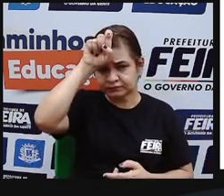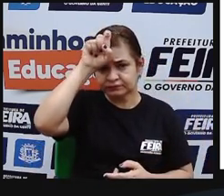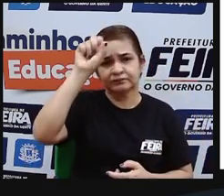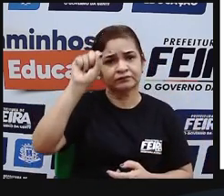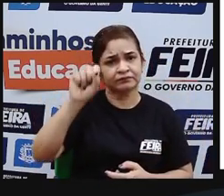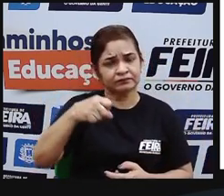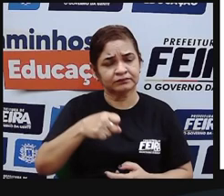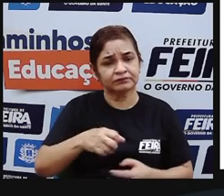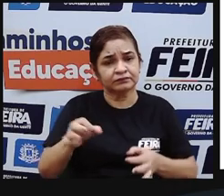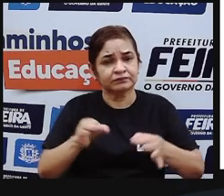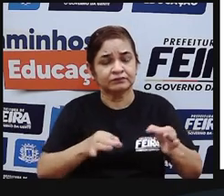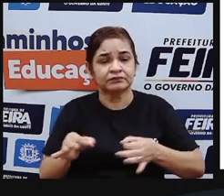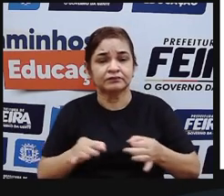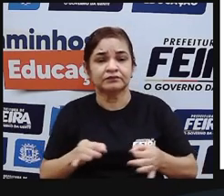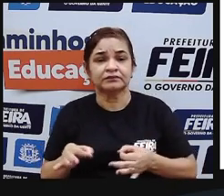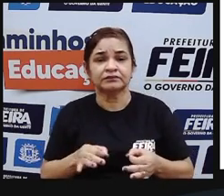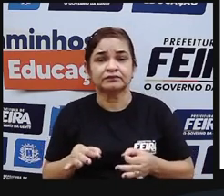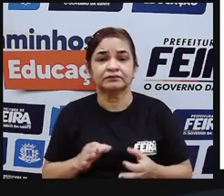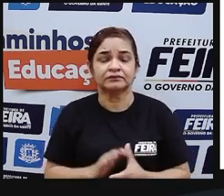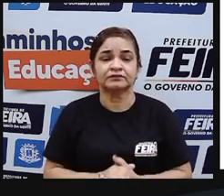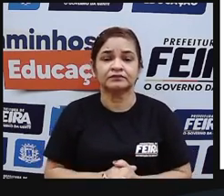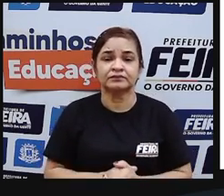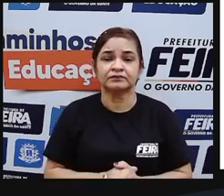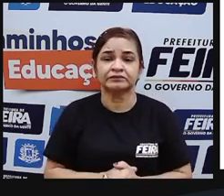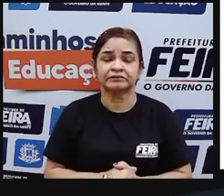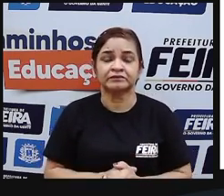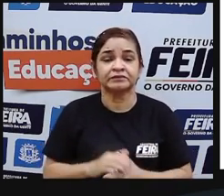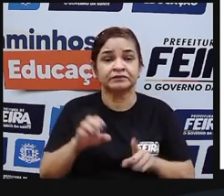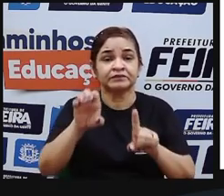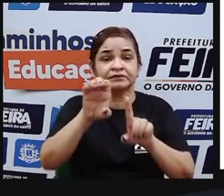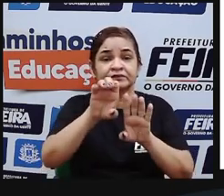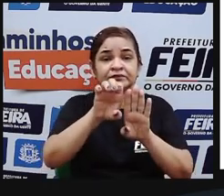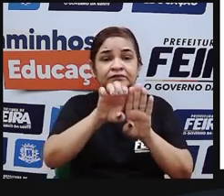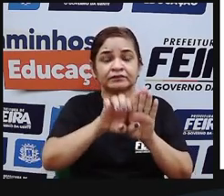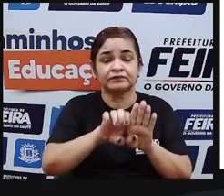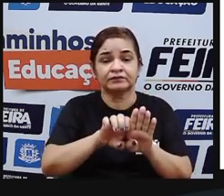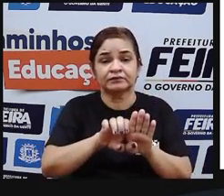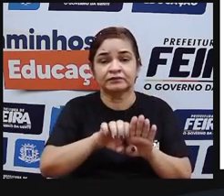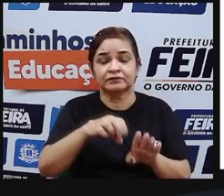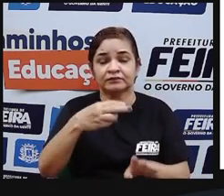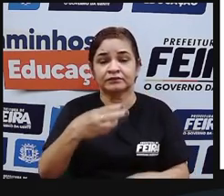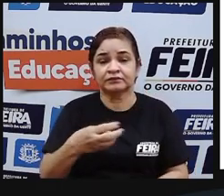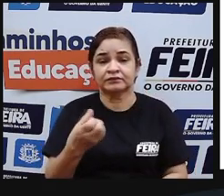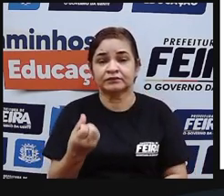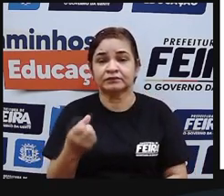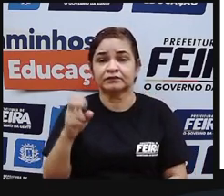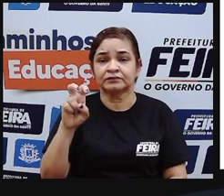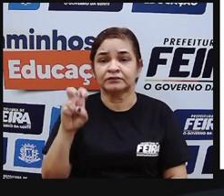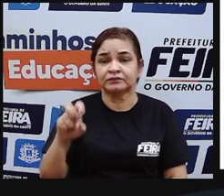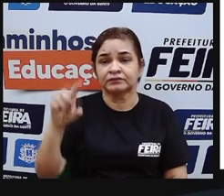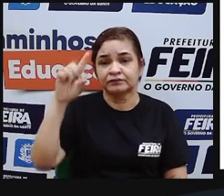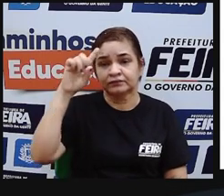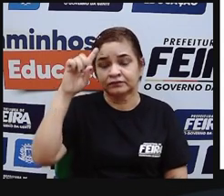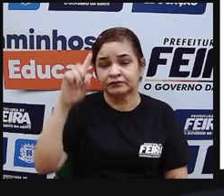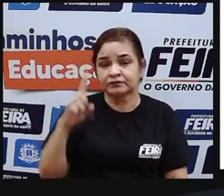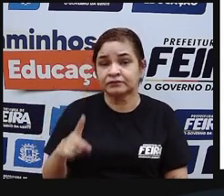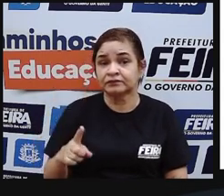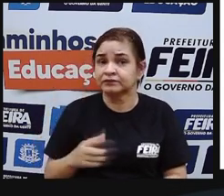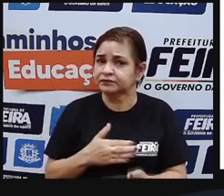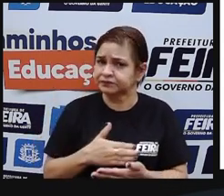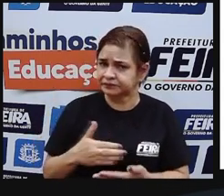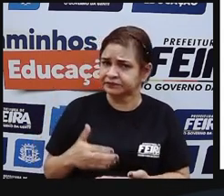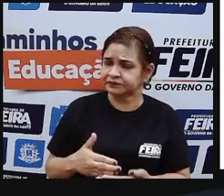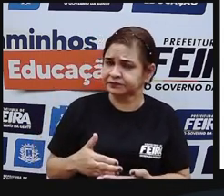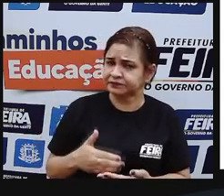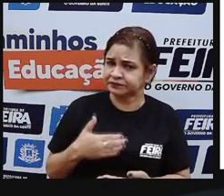elaboraram um eficiente e complexo calendário com 365 dias ah, então é daí que vem